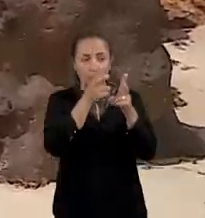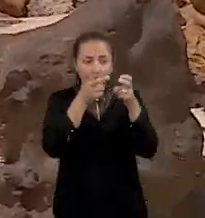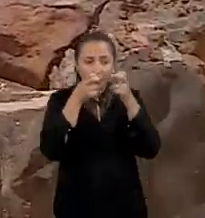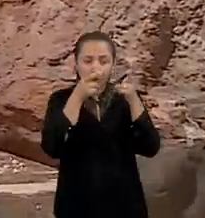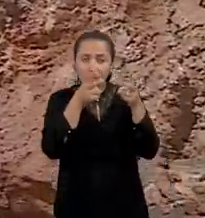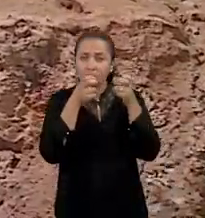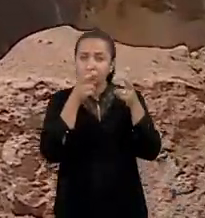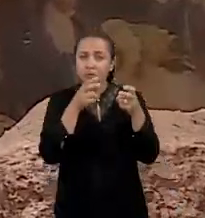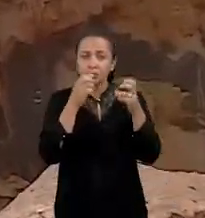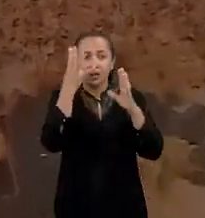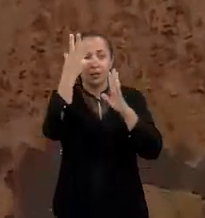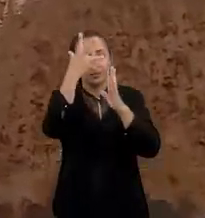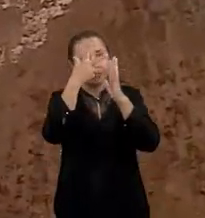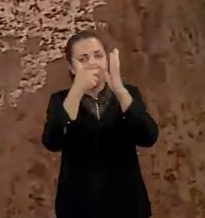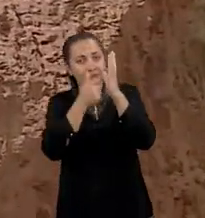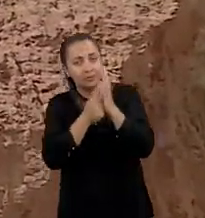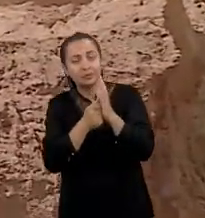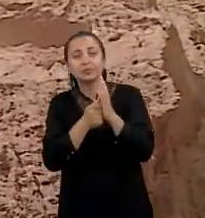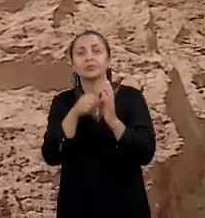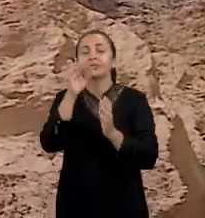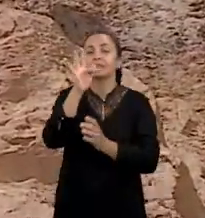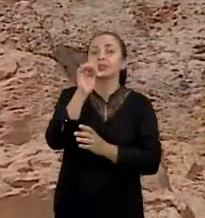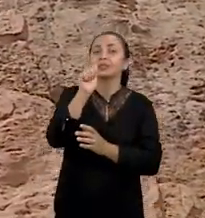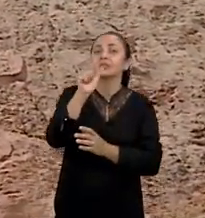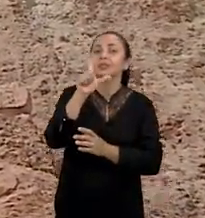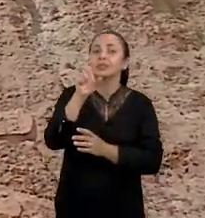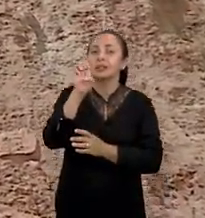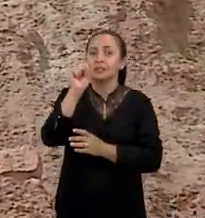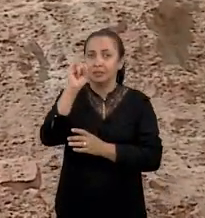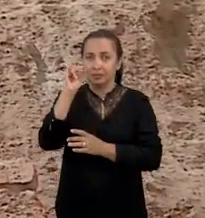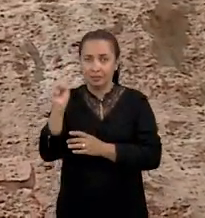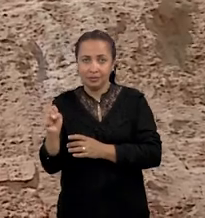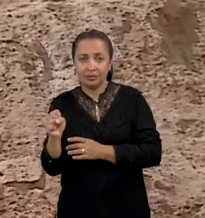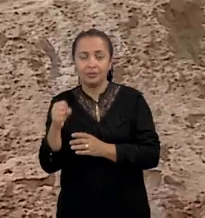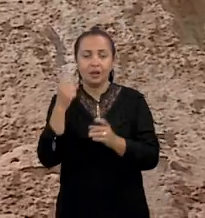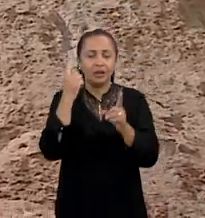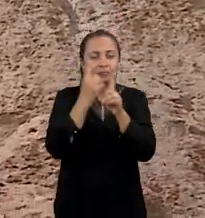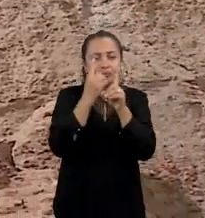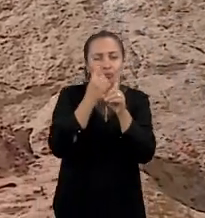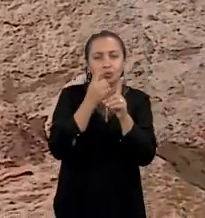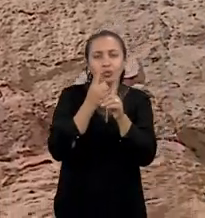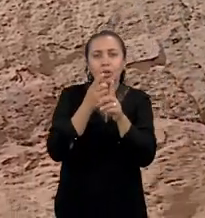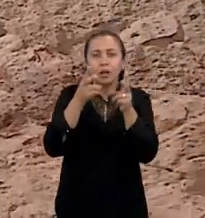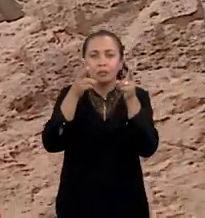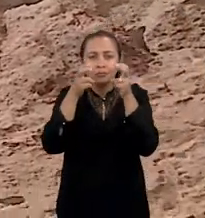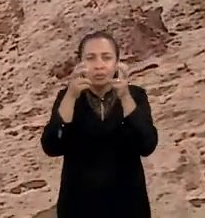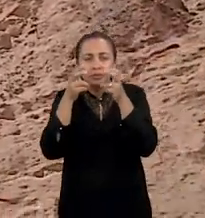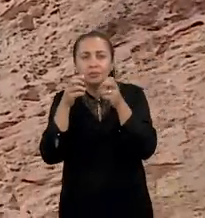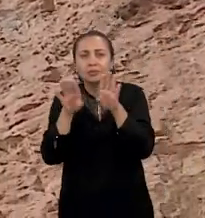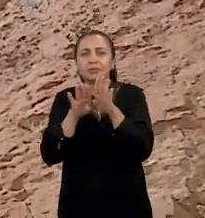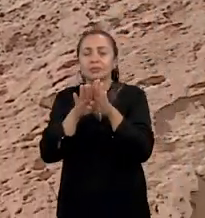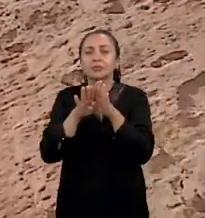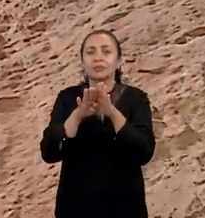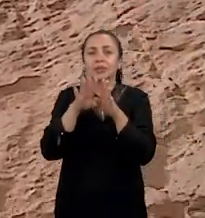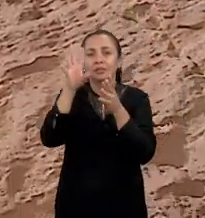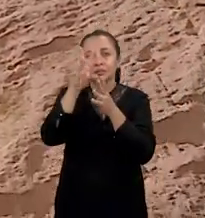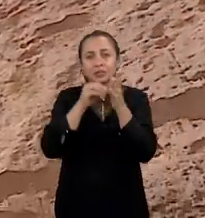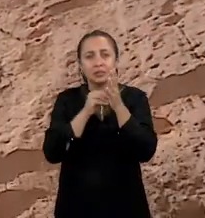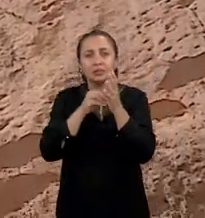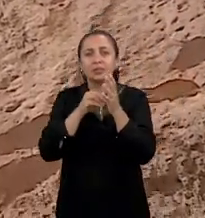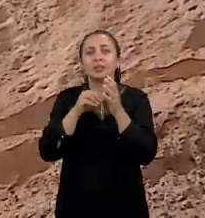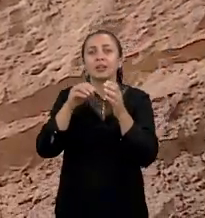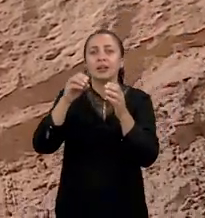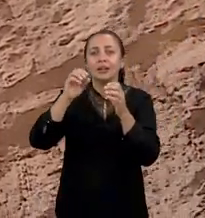identificação dos aspectos físicos da falésia, identificação de estratigrafia,